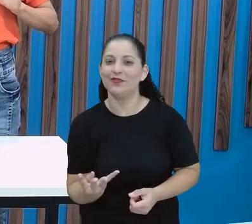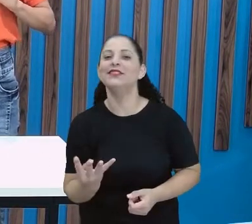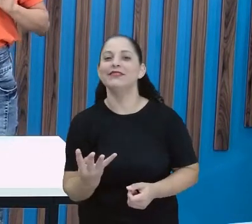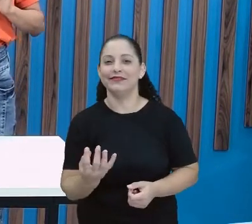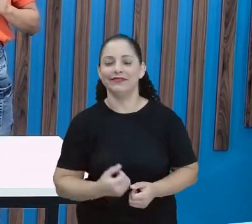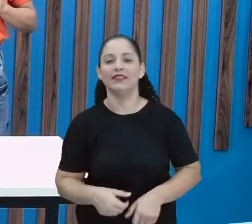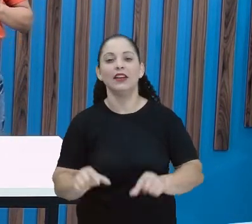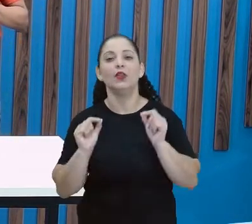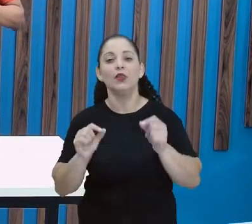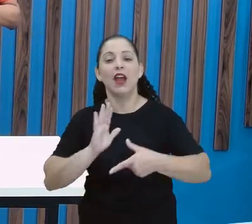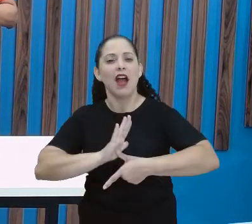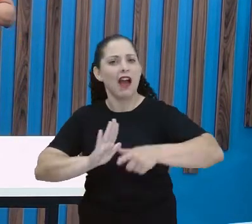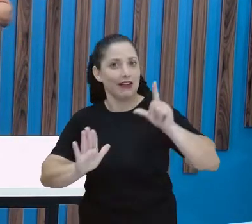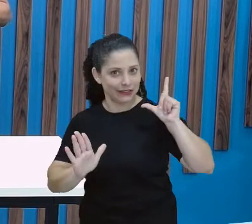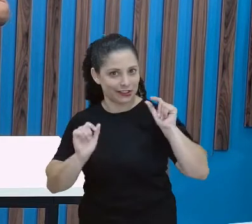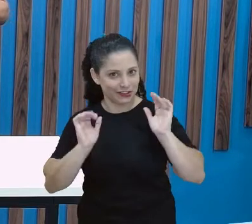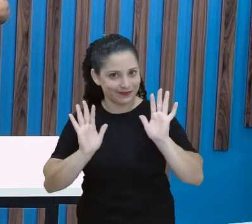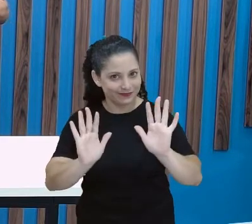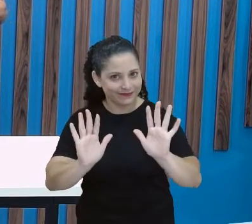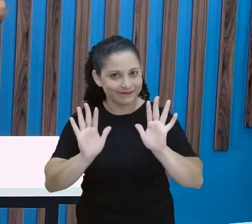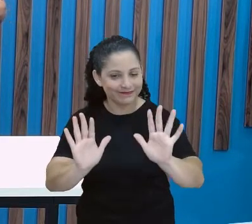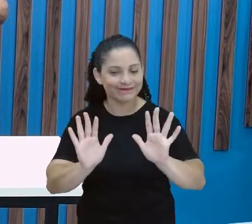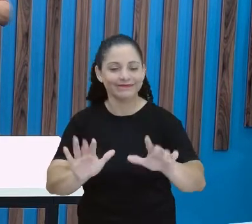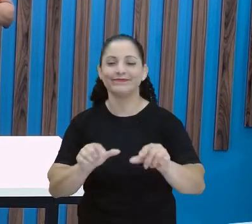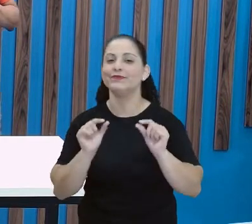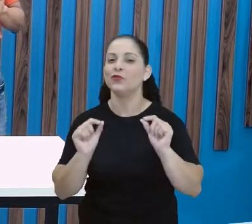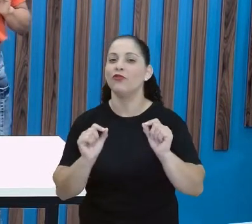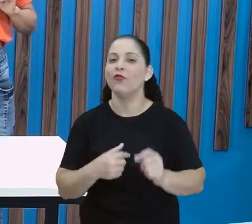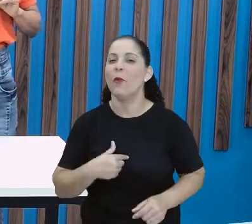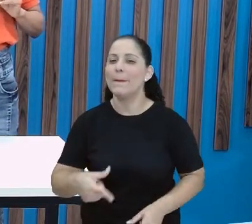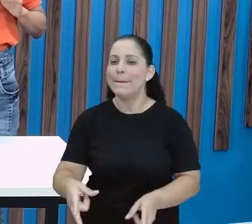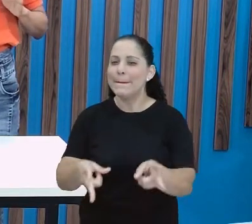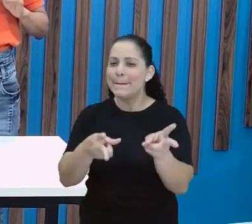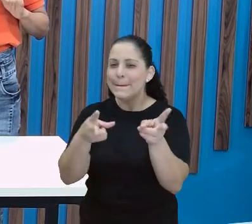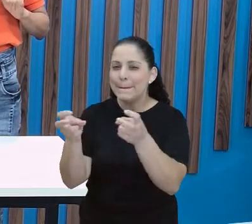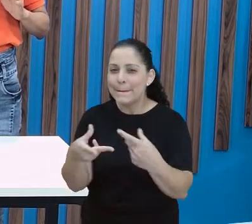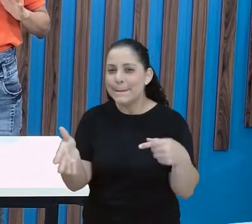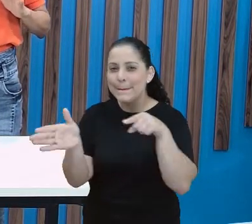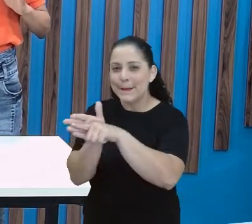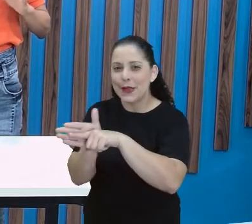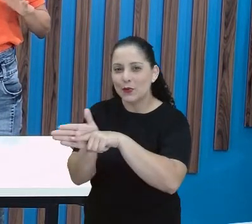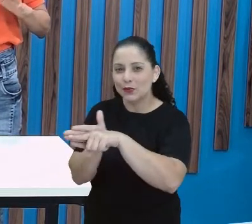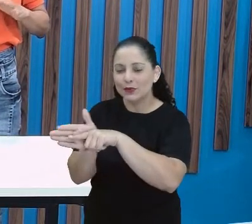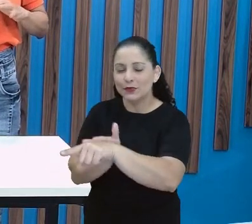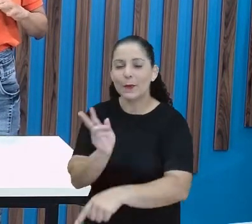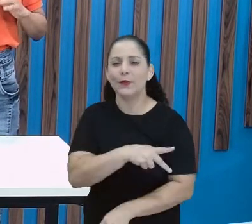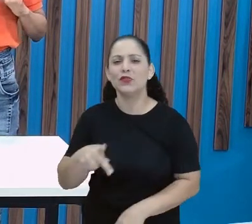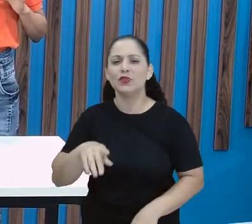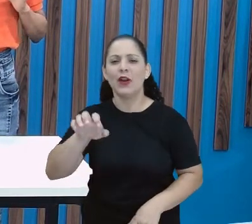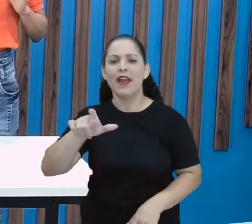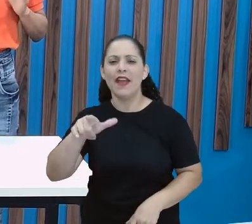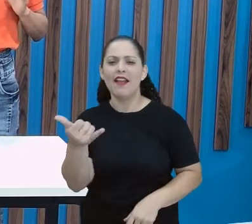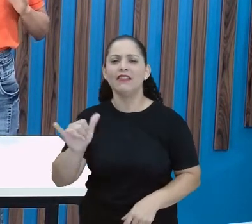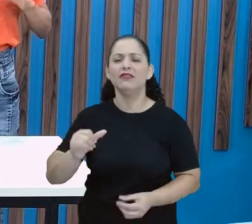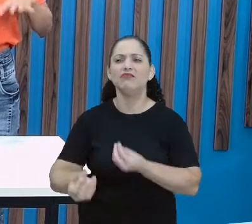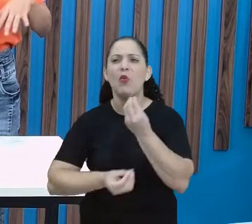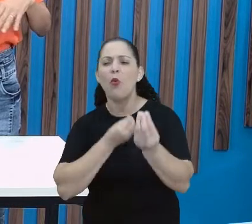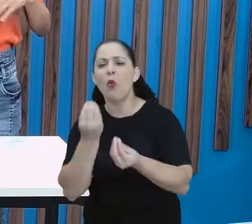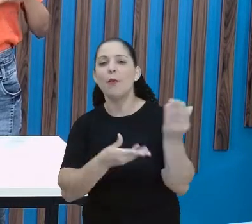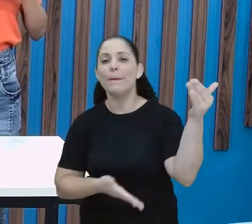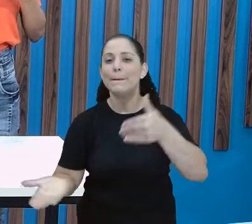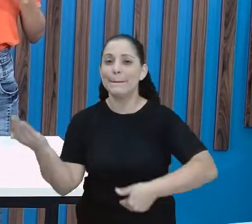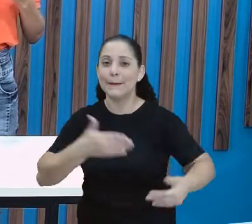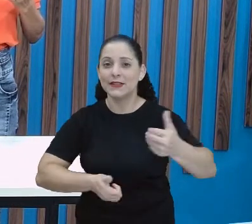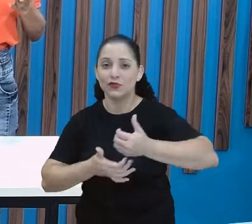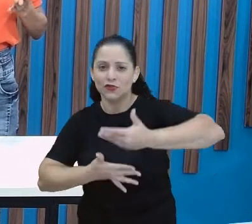Antes de resolver esse problema, eu vou verificar com a professora Eli, como é que está essa participação, se